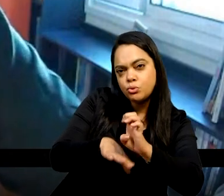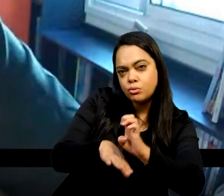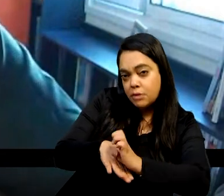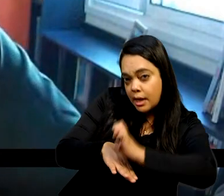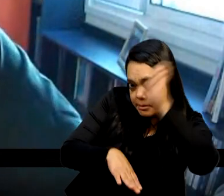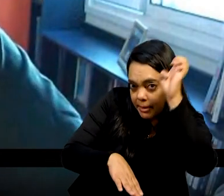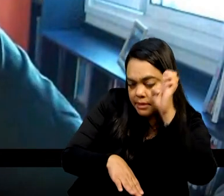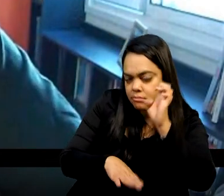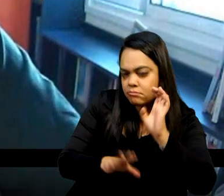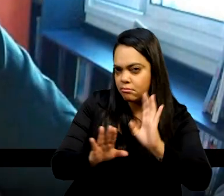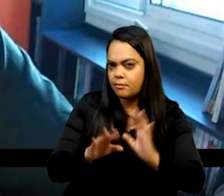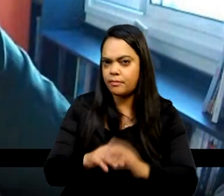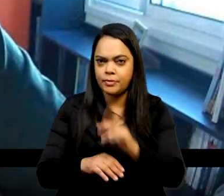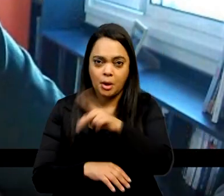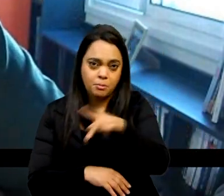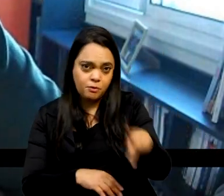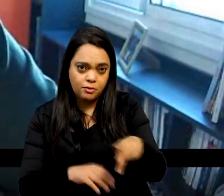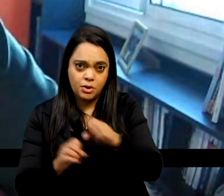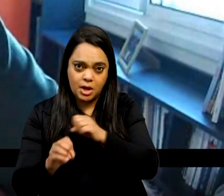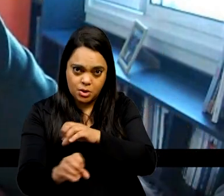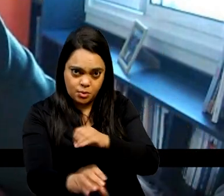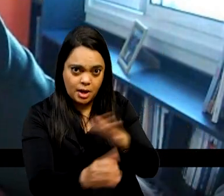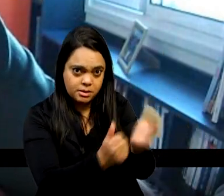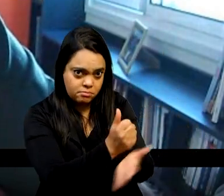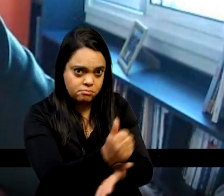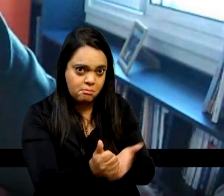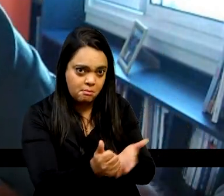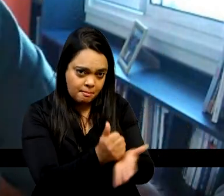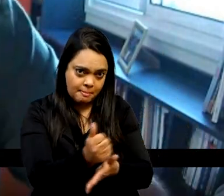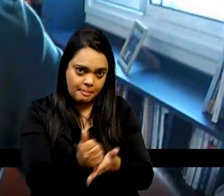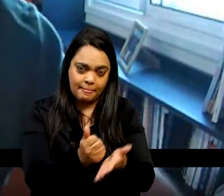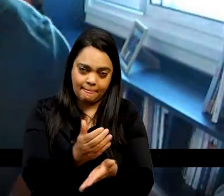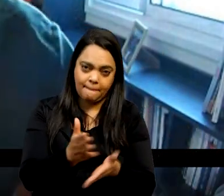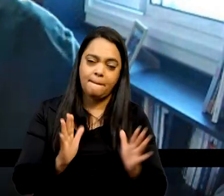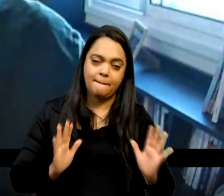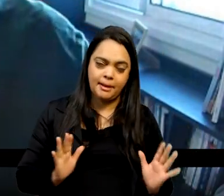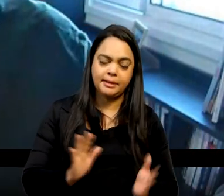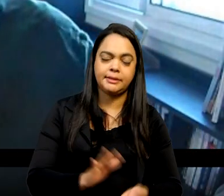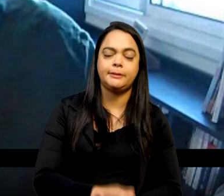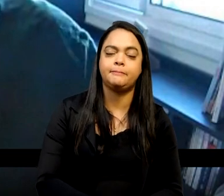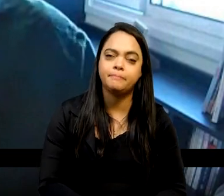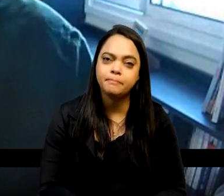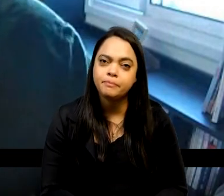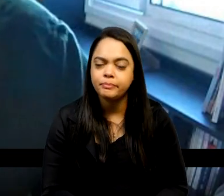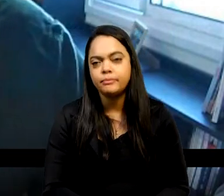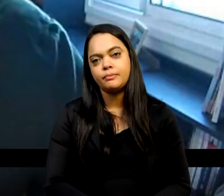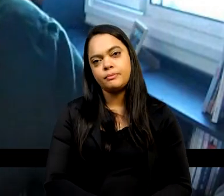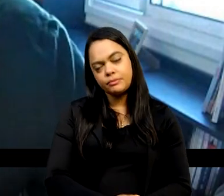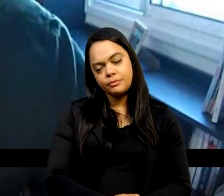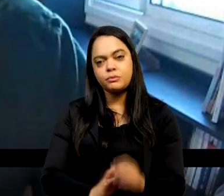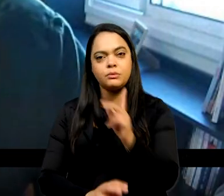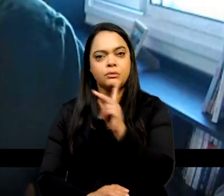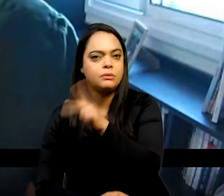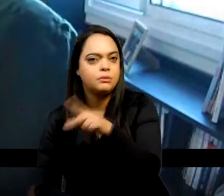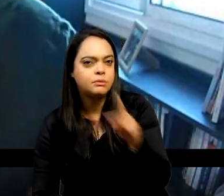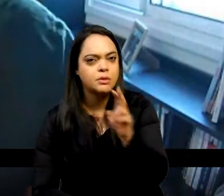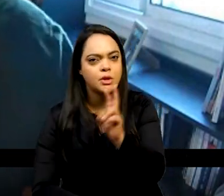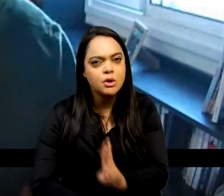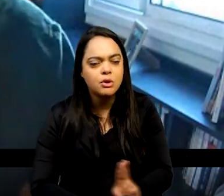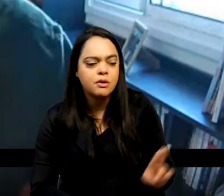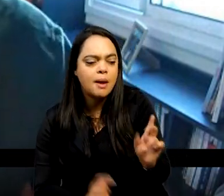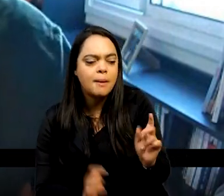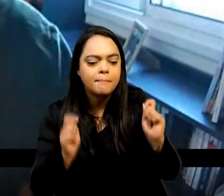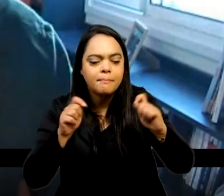educação básica, né, usando a sua expressão. O professor universitário pode produzir